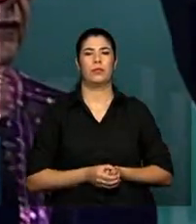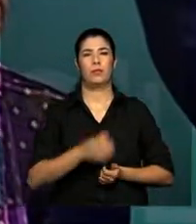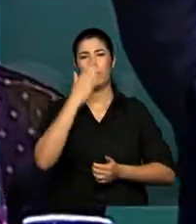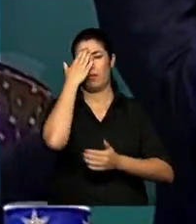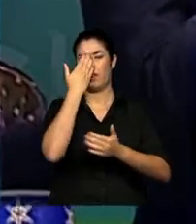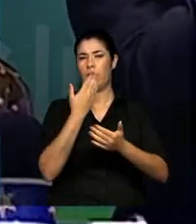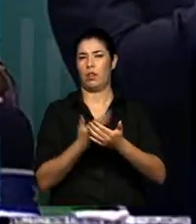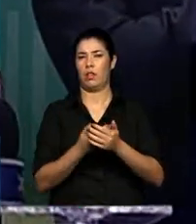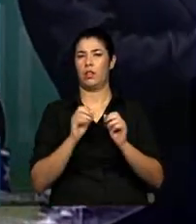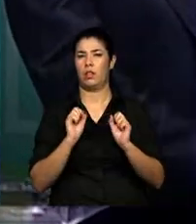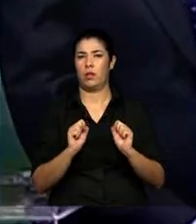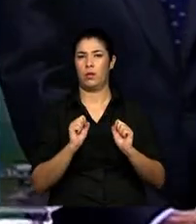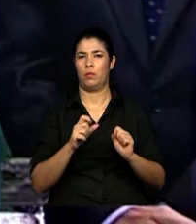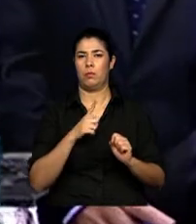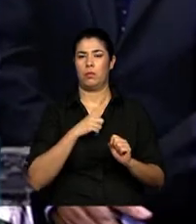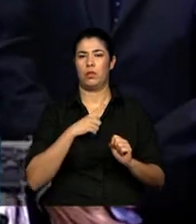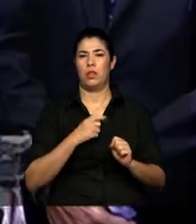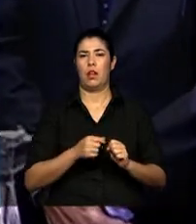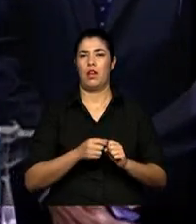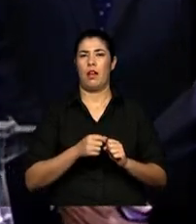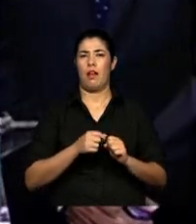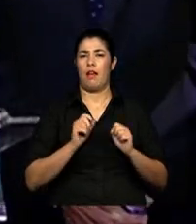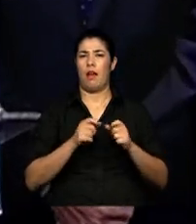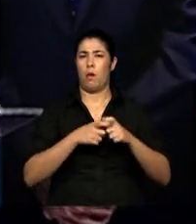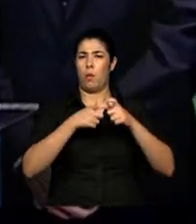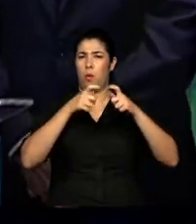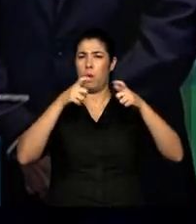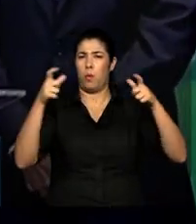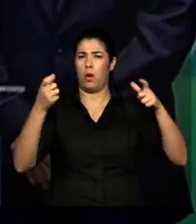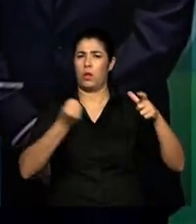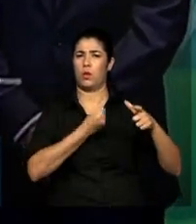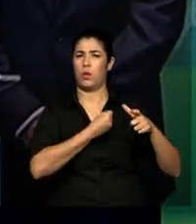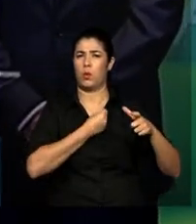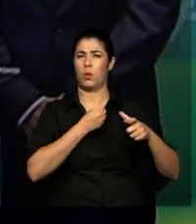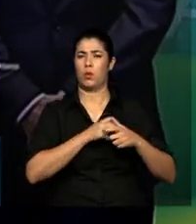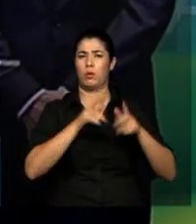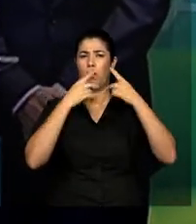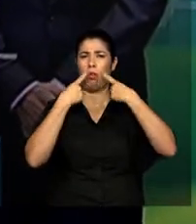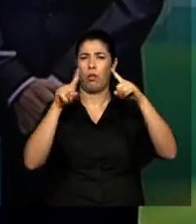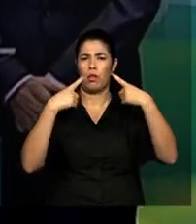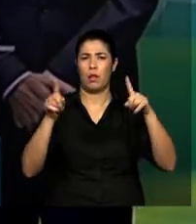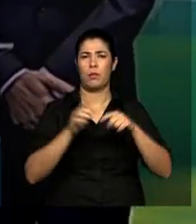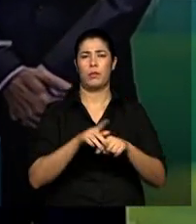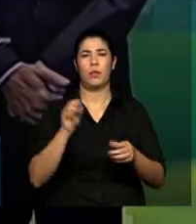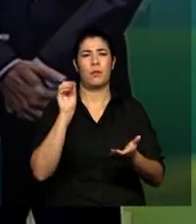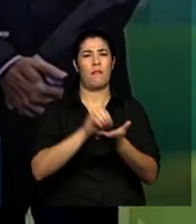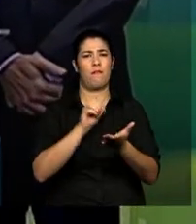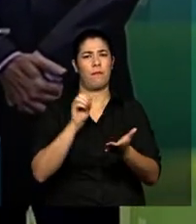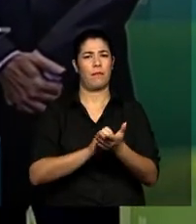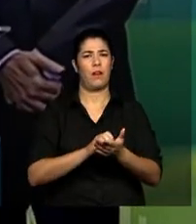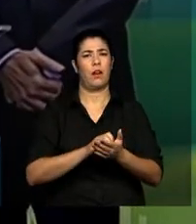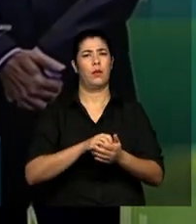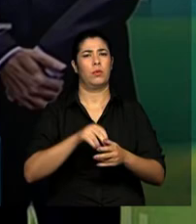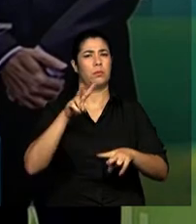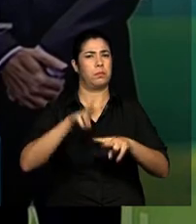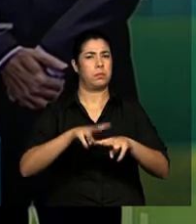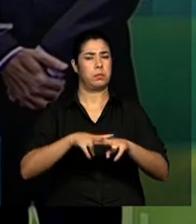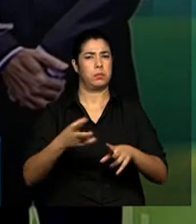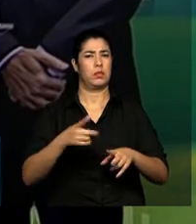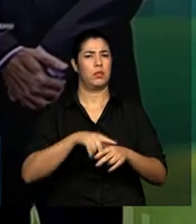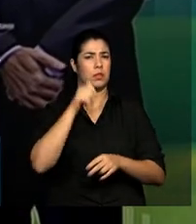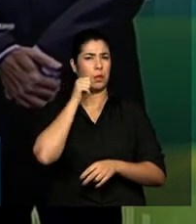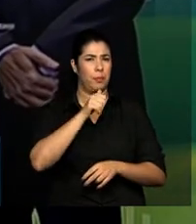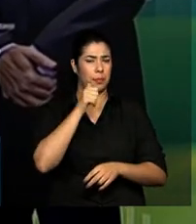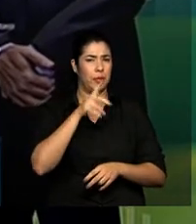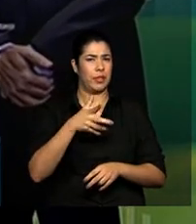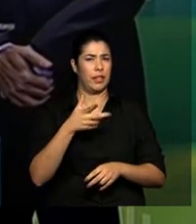aumentar o número de denúncias, fazer com que a impunidade diminua, tirando essa duplicidade de exames, a mulher, às